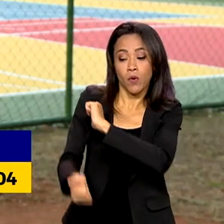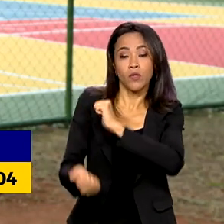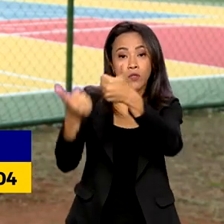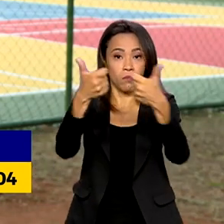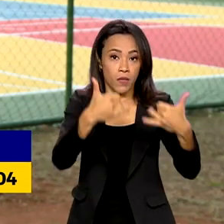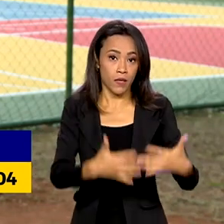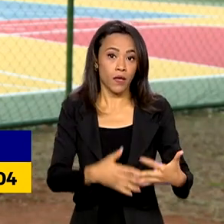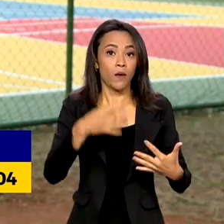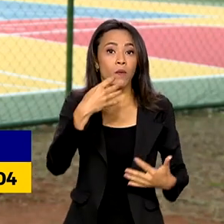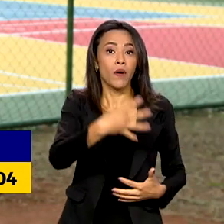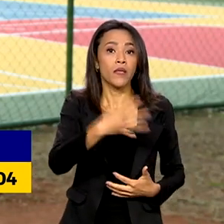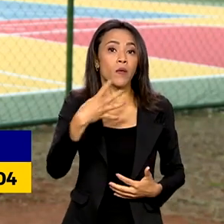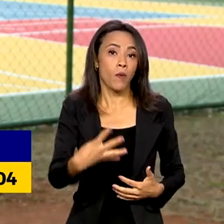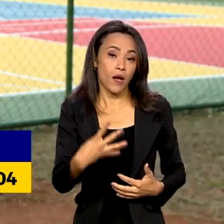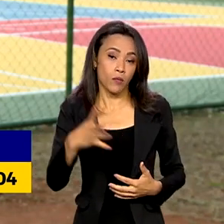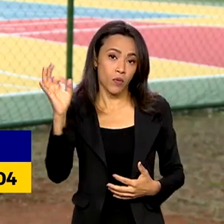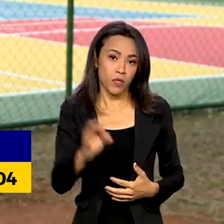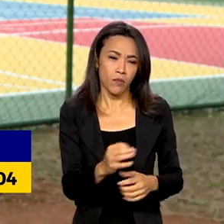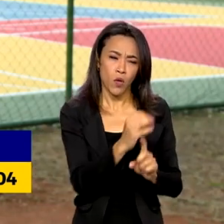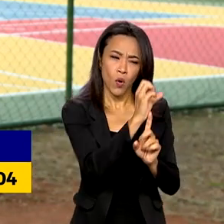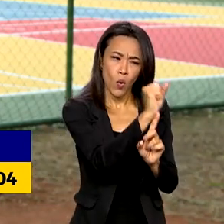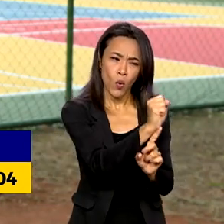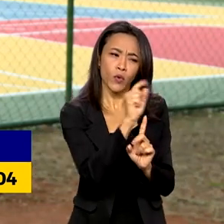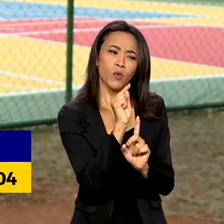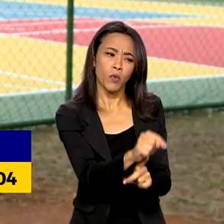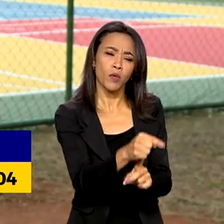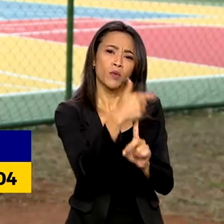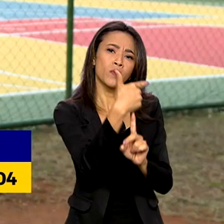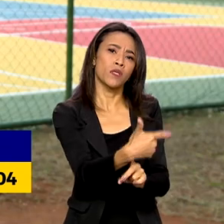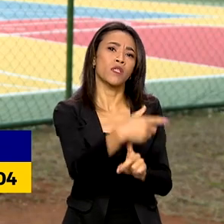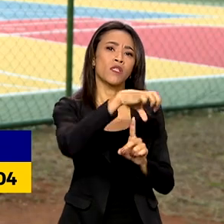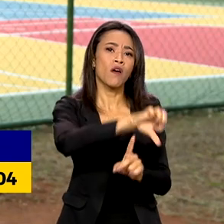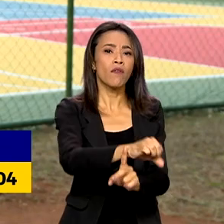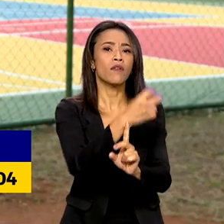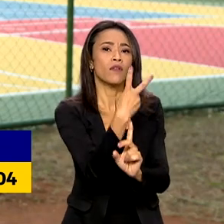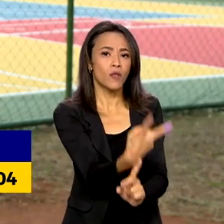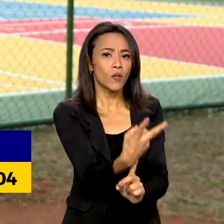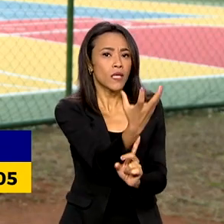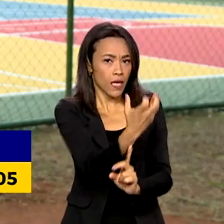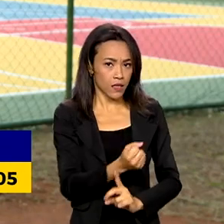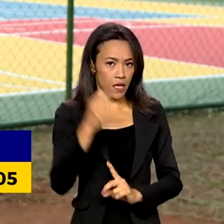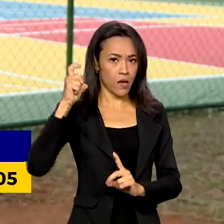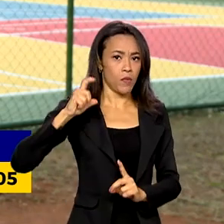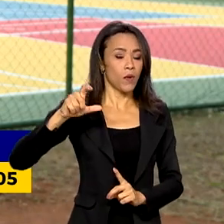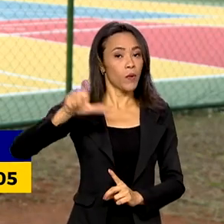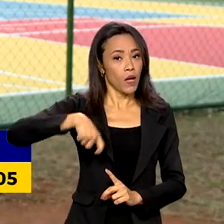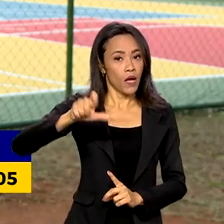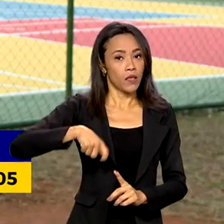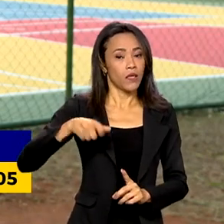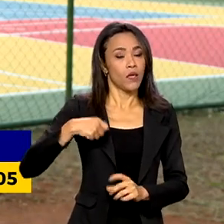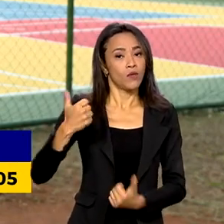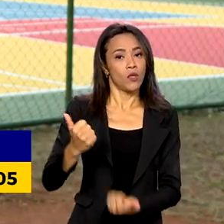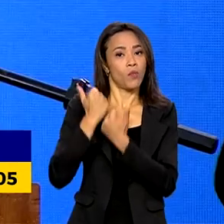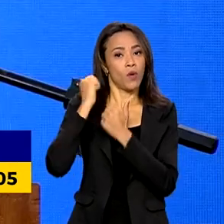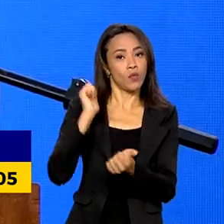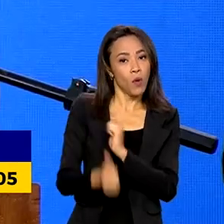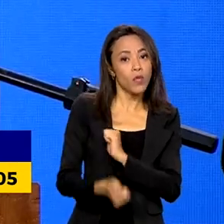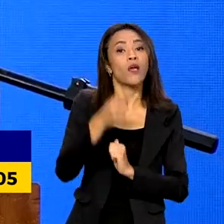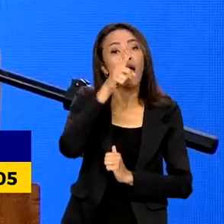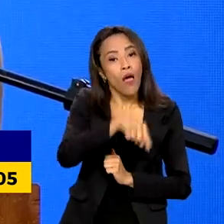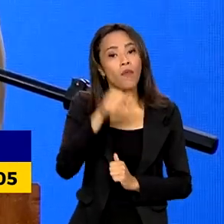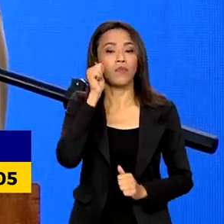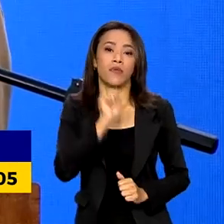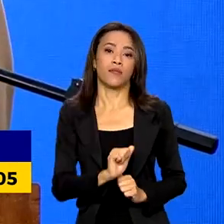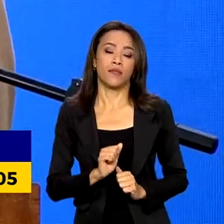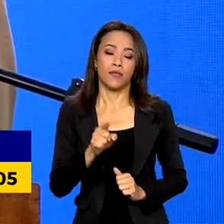% dos 8.292 contemplados pelo Bolsa Atleta este ano são mulheres. Até